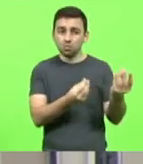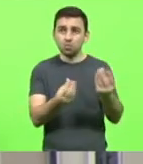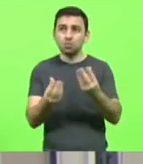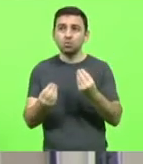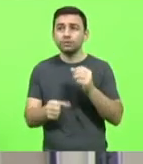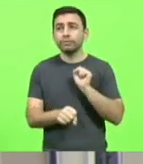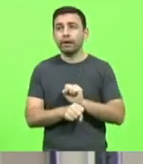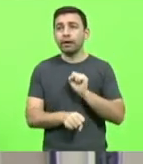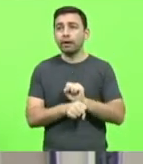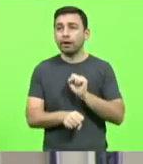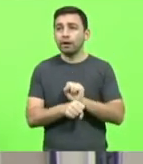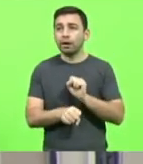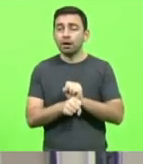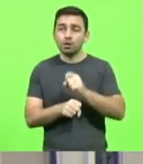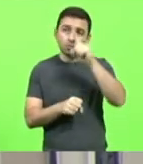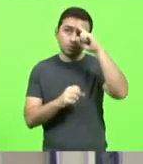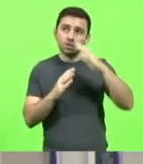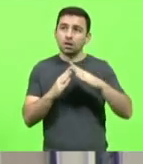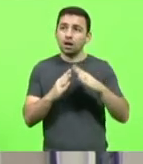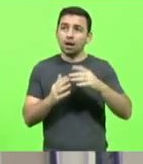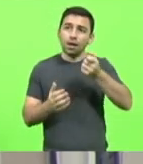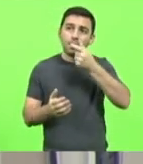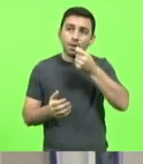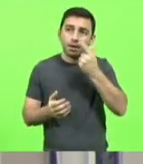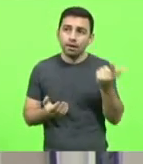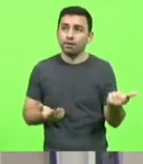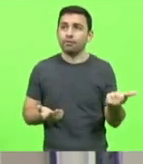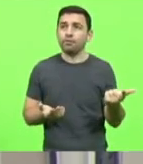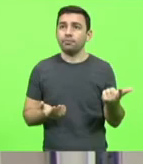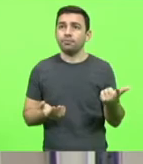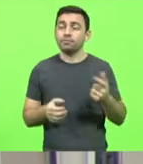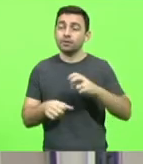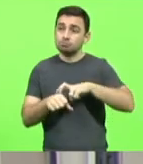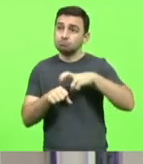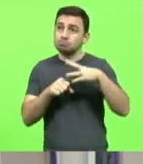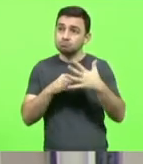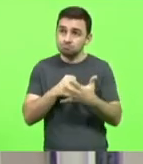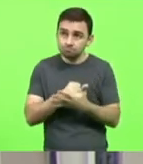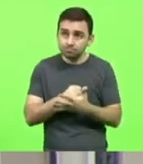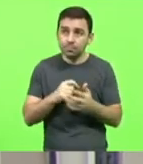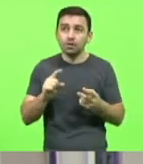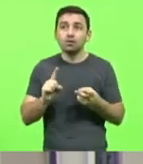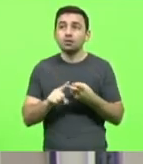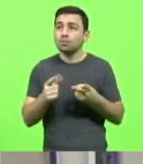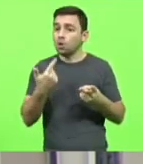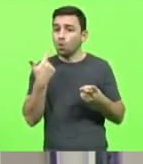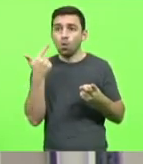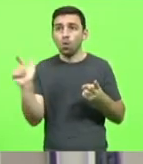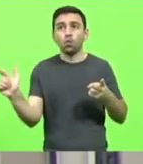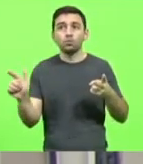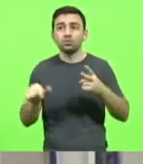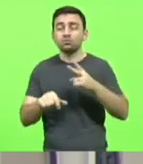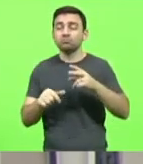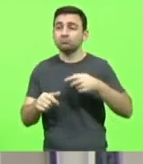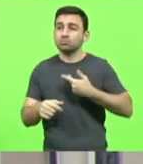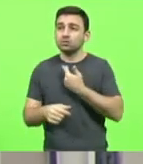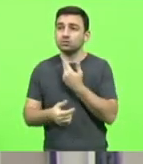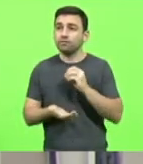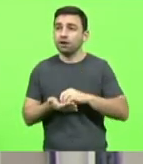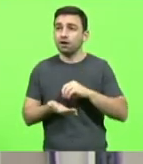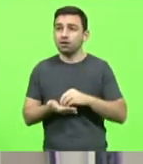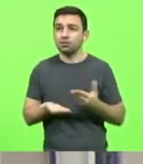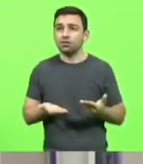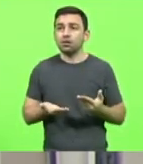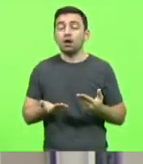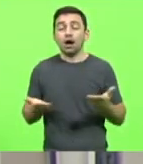aguardando medicamentos, tanto na situação de COVID, quanto também para outras cirurgias. Então, nós vamos elaborar